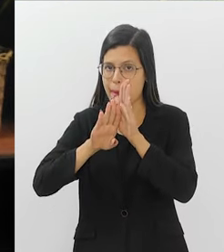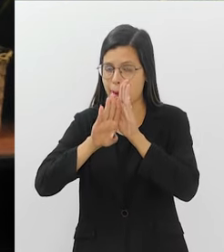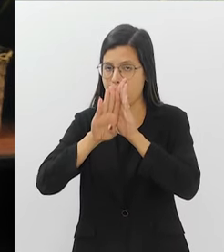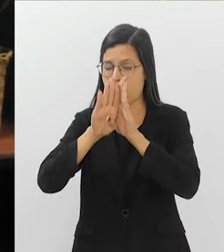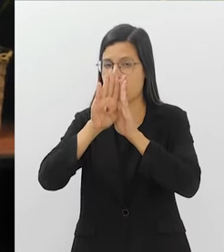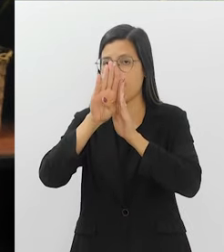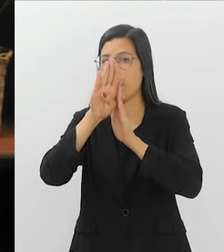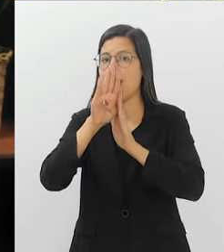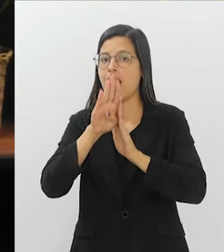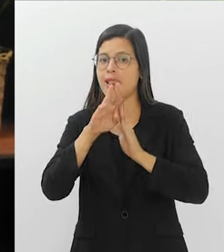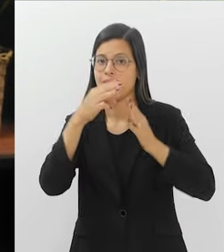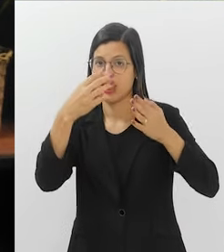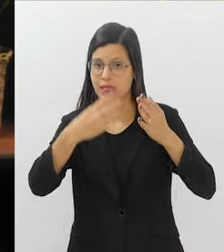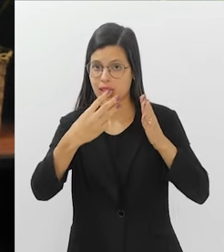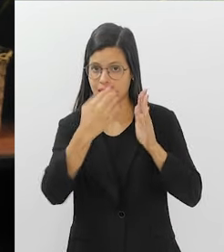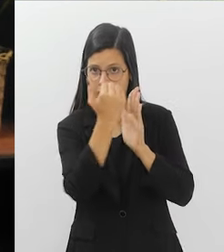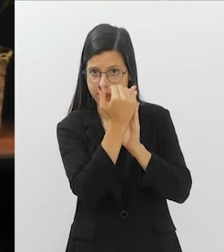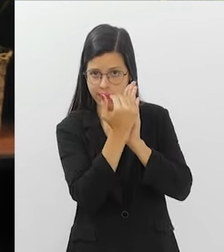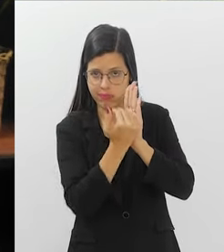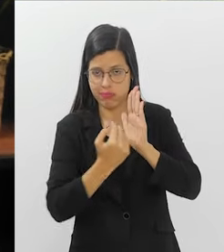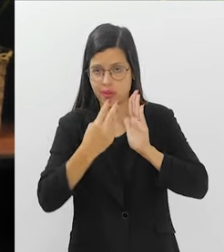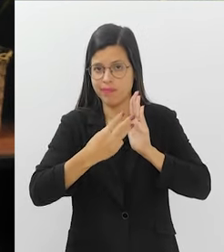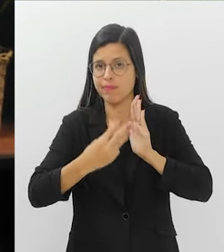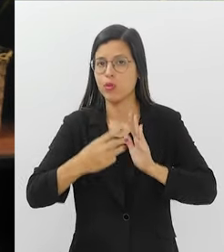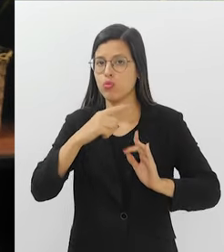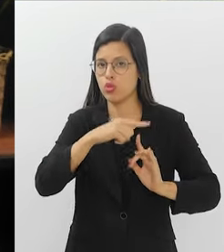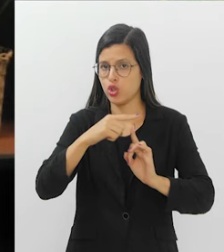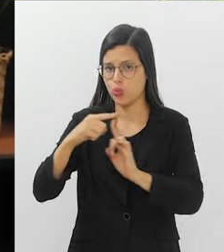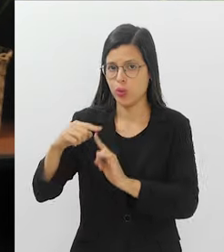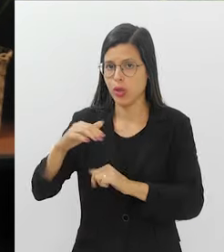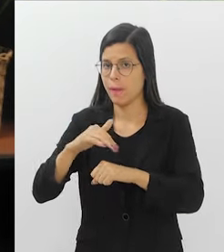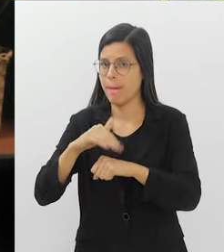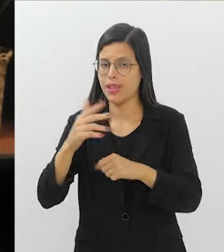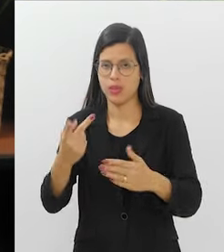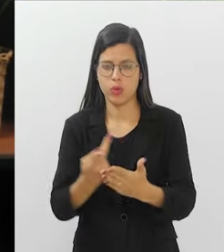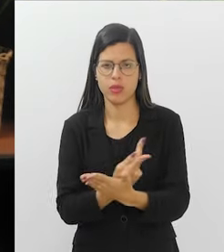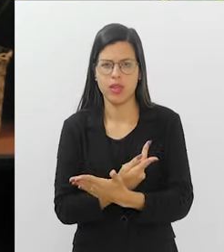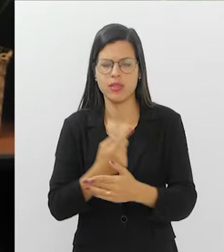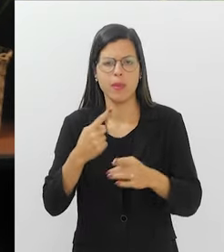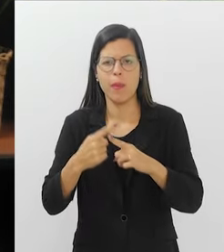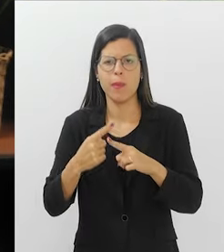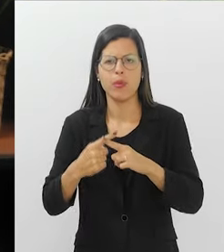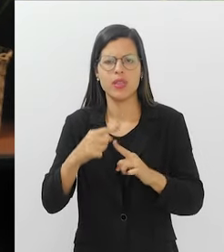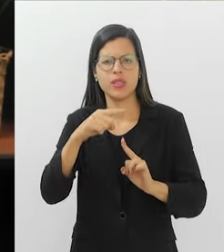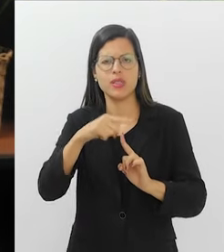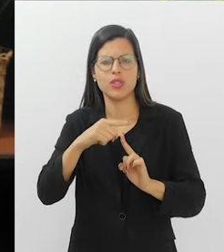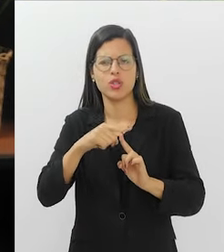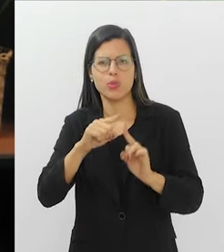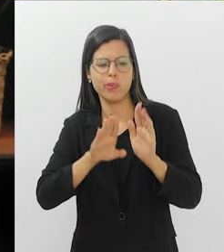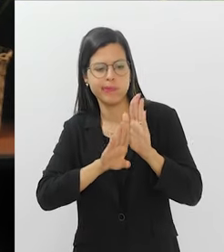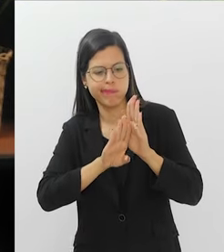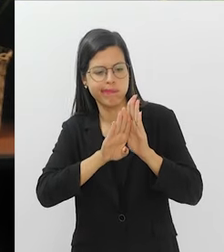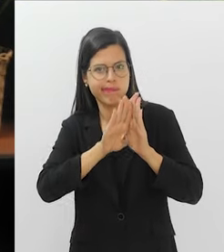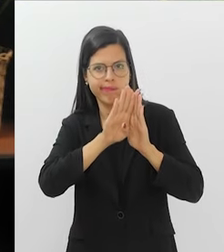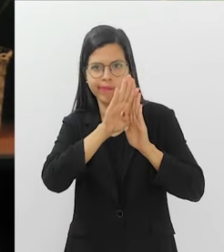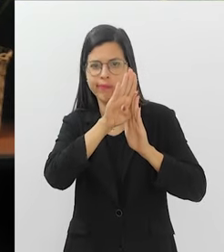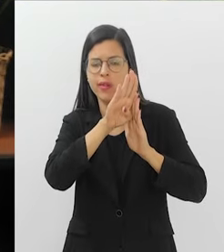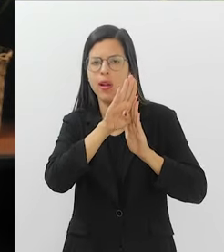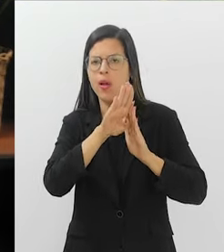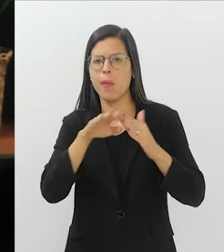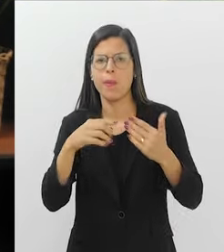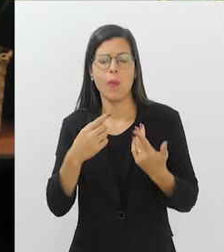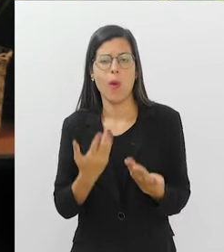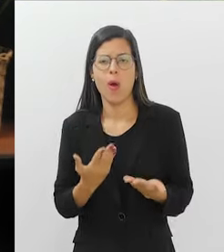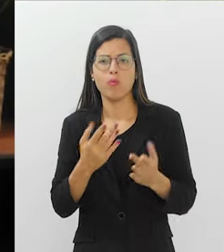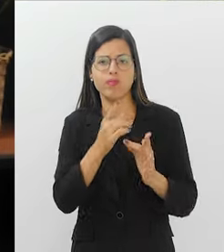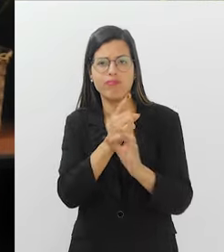mais crescem no país, ocupando a terceira posição entre os tipos mais frequentes. Mas por que esse tipo de câncer tem crescido